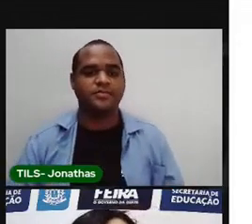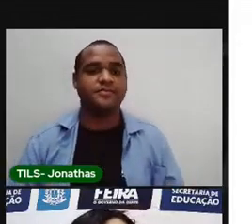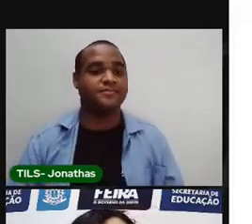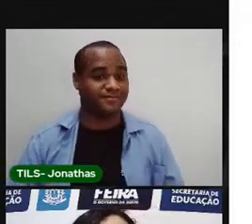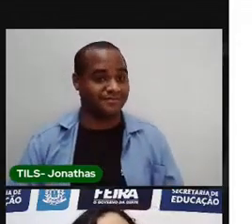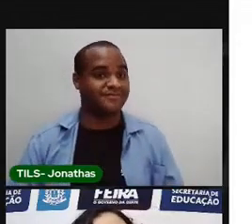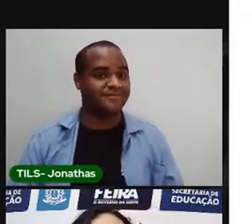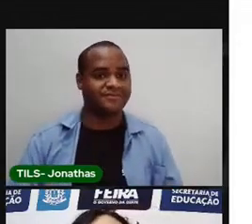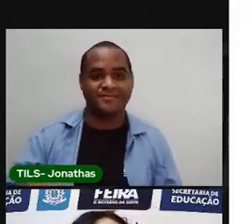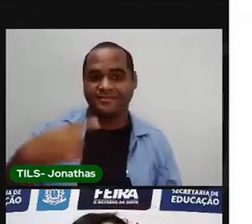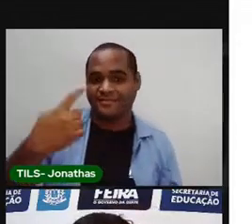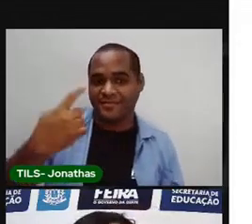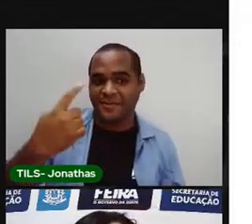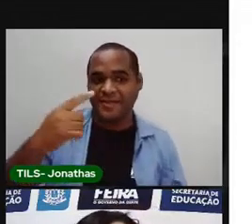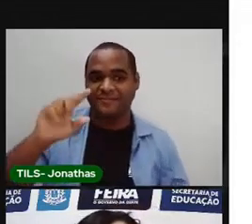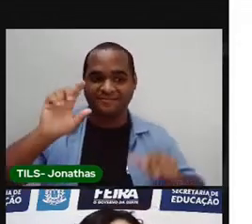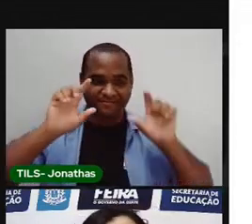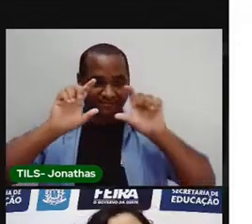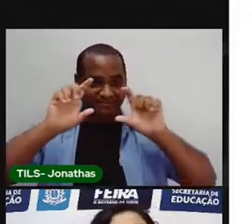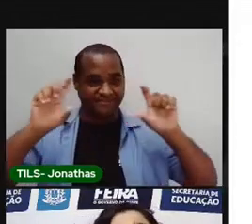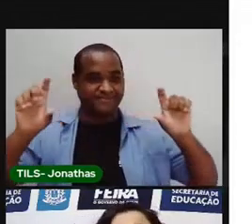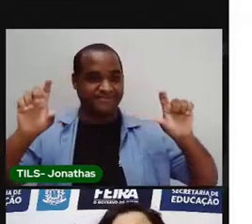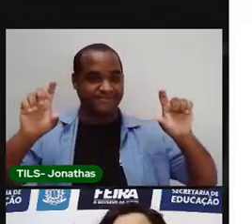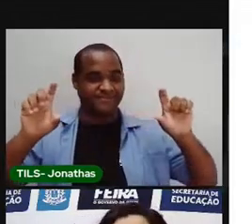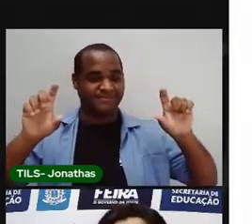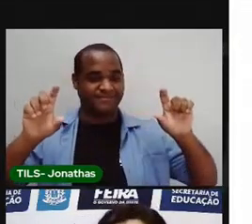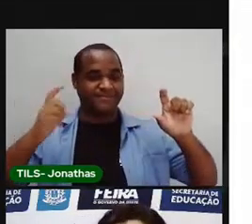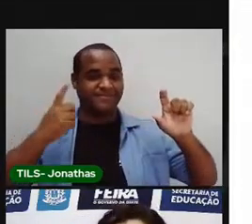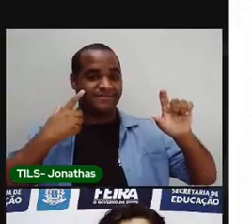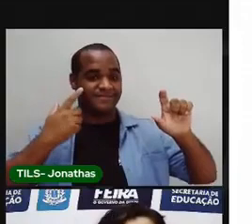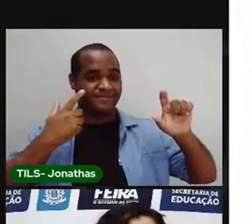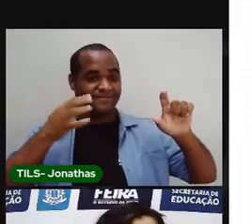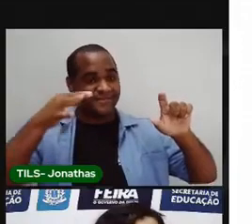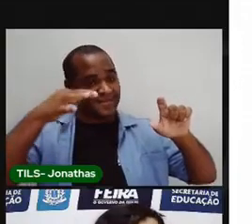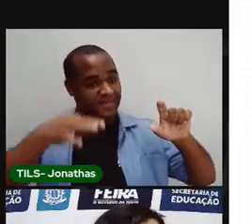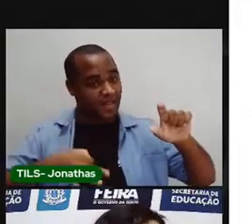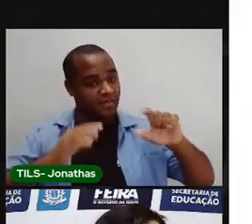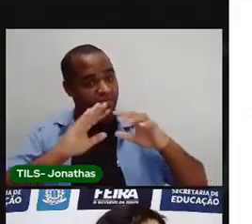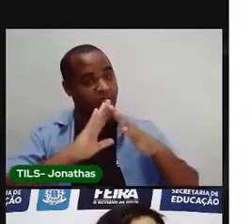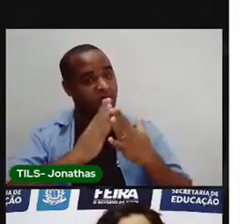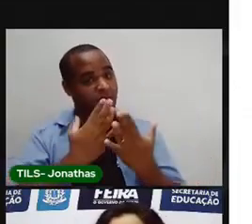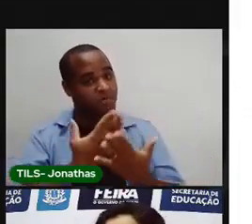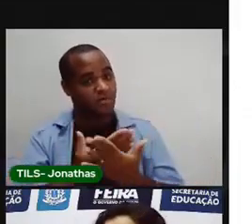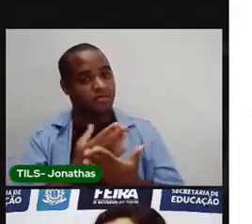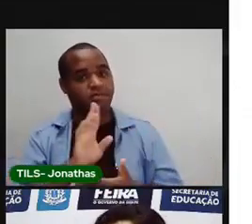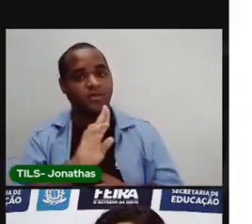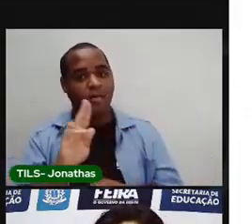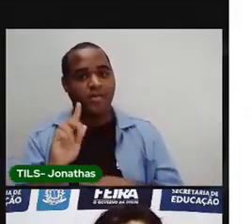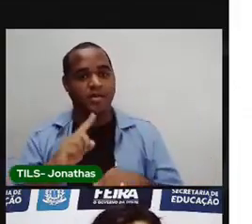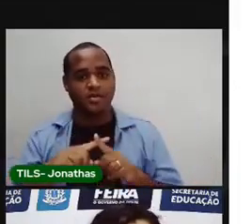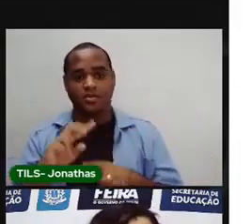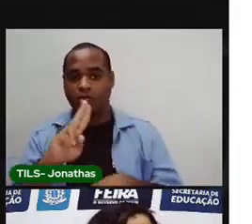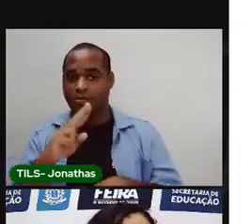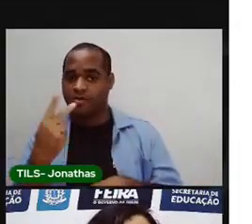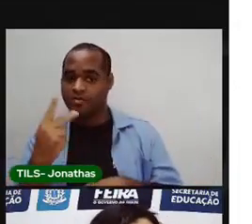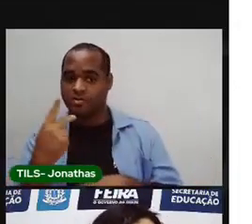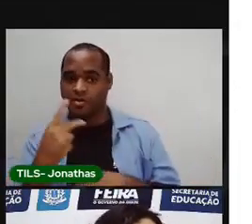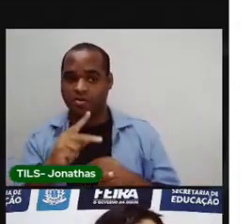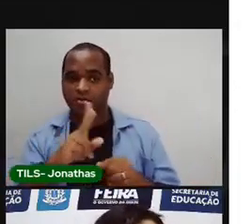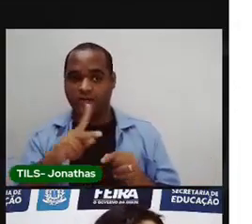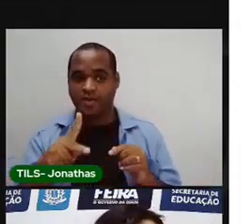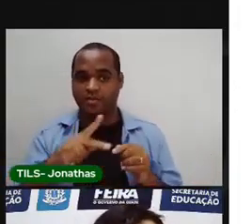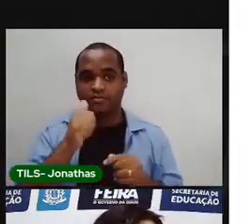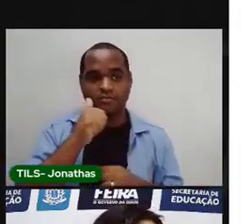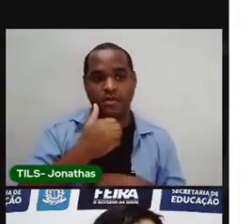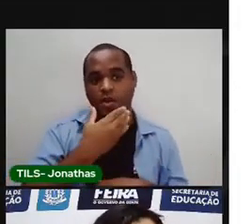Primeira de tudo. O cabra sabe. Tenha de certinho. O nome da escola. O seu nome. O nome do seu